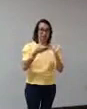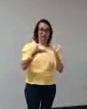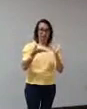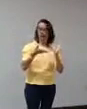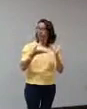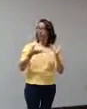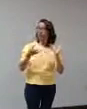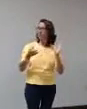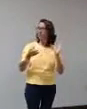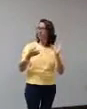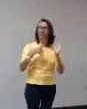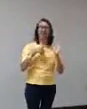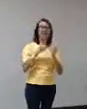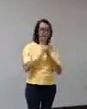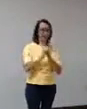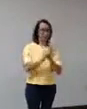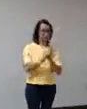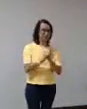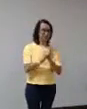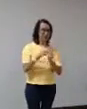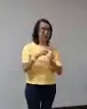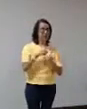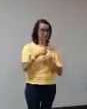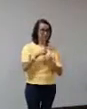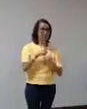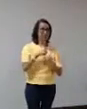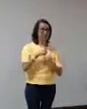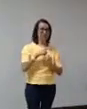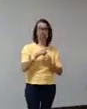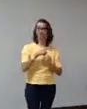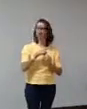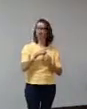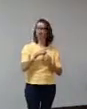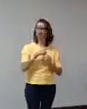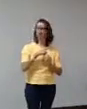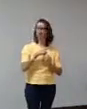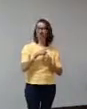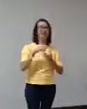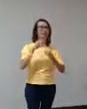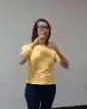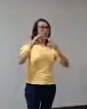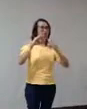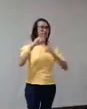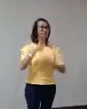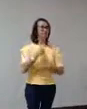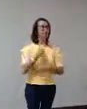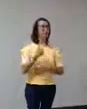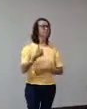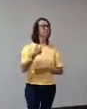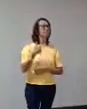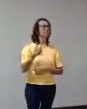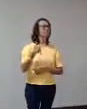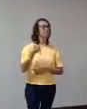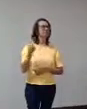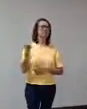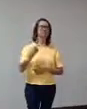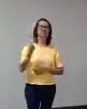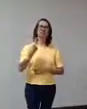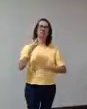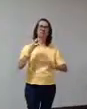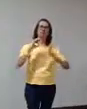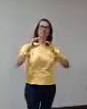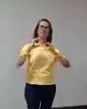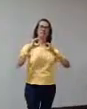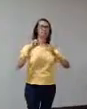Ele tem autismo e comigo ele consegue se comunicar muito bem. Nesse dia da